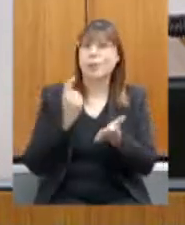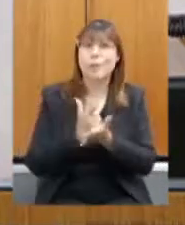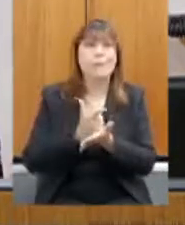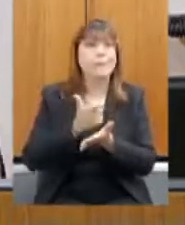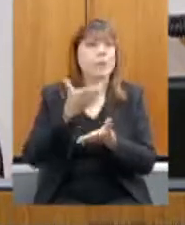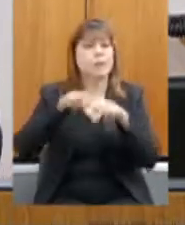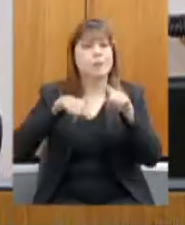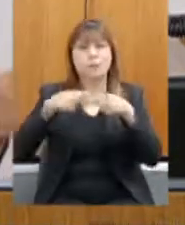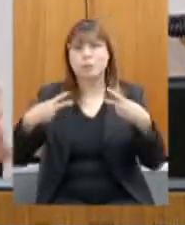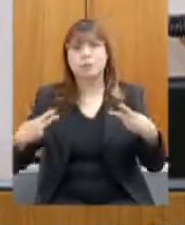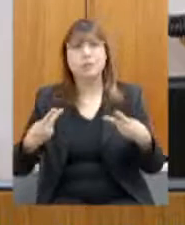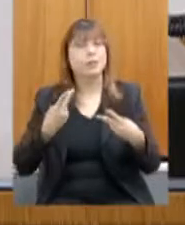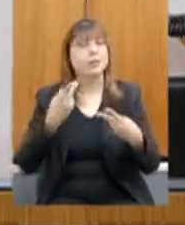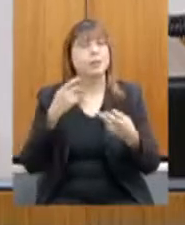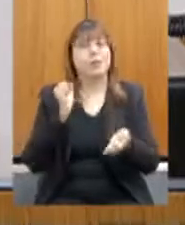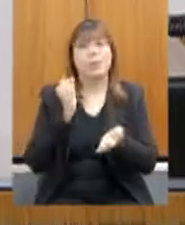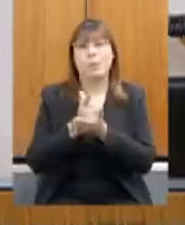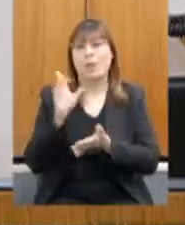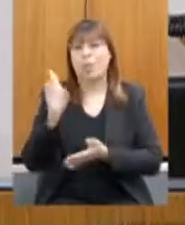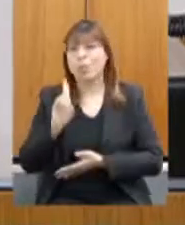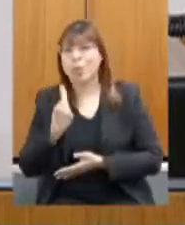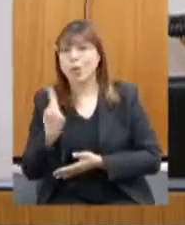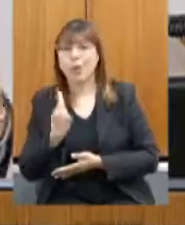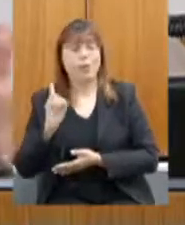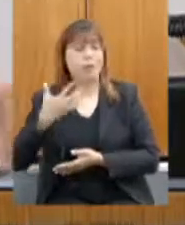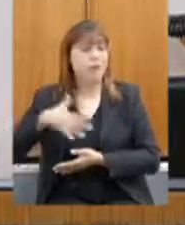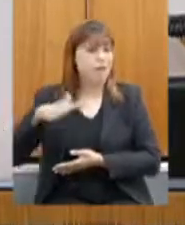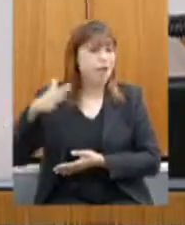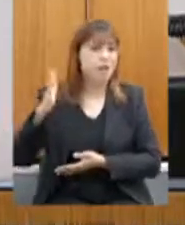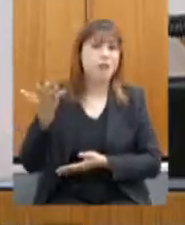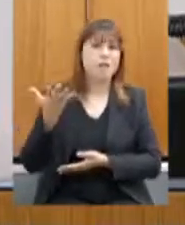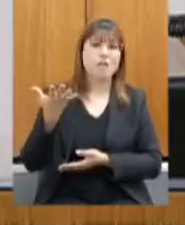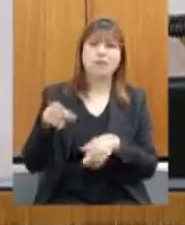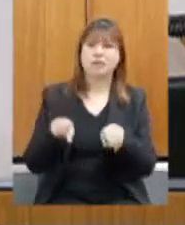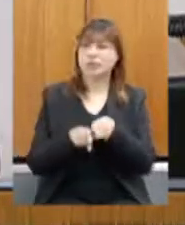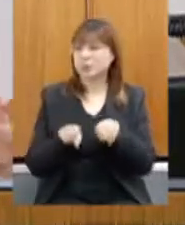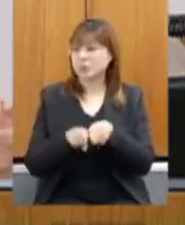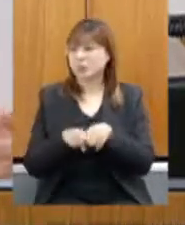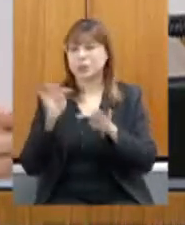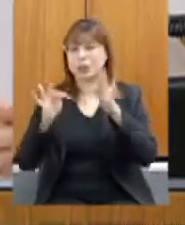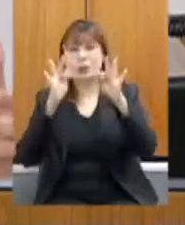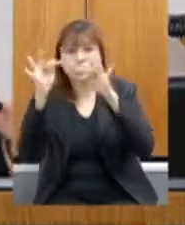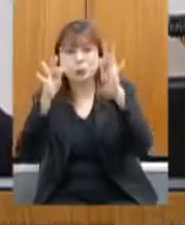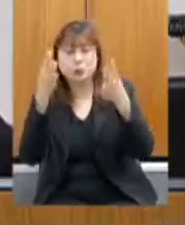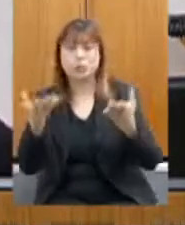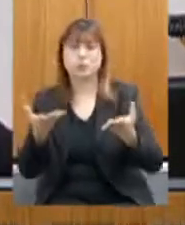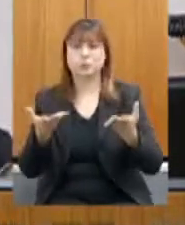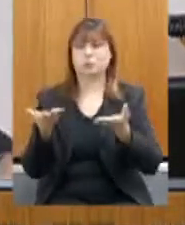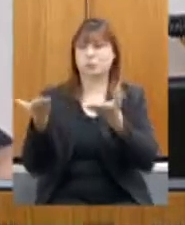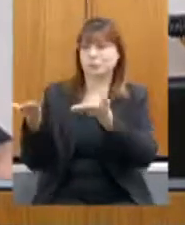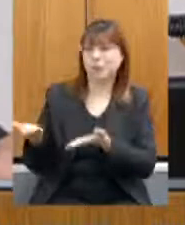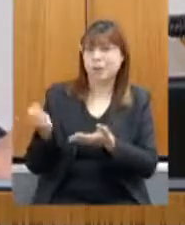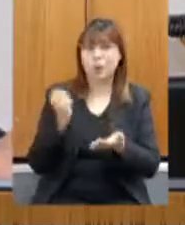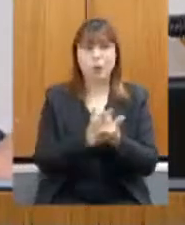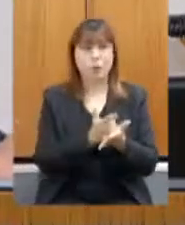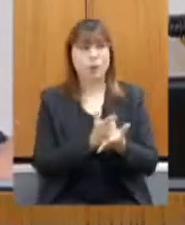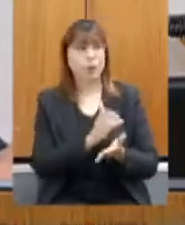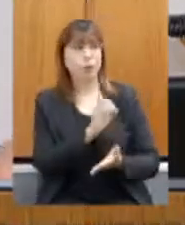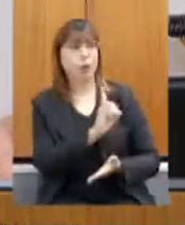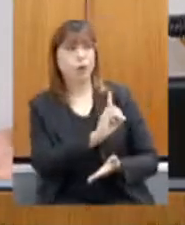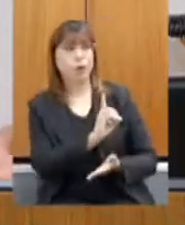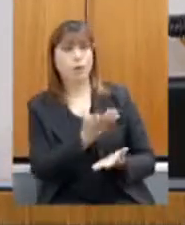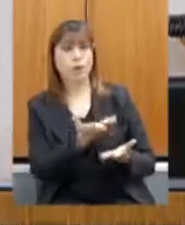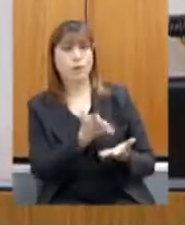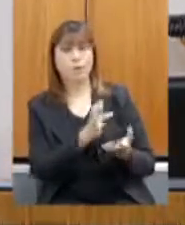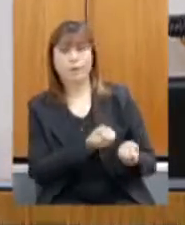soja, com o aumento de produtos de biotecnologia, ele compra os insumos em dólar, secretário,